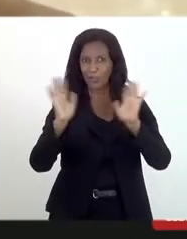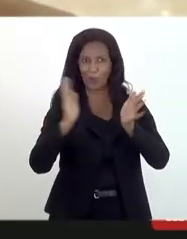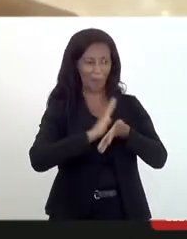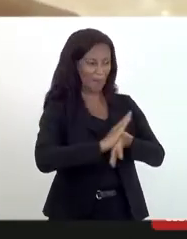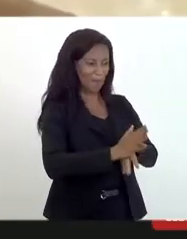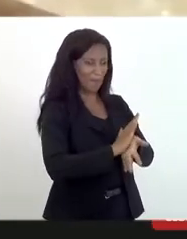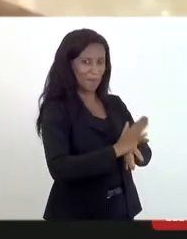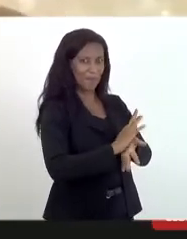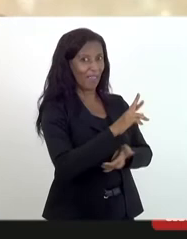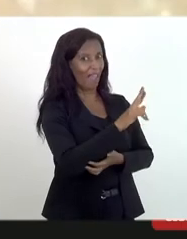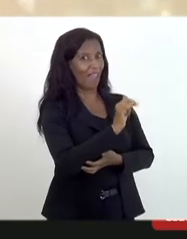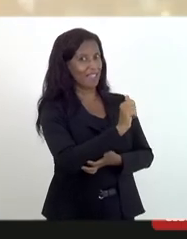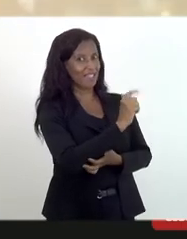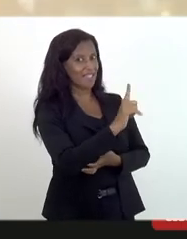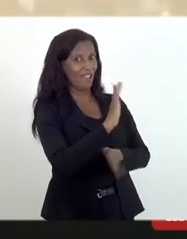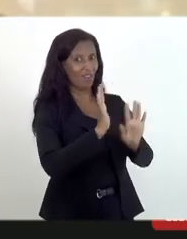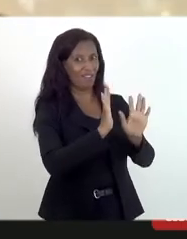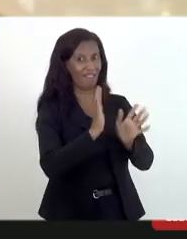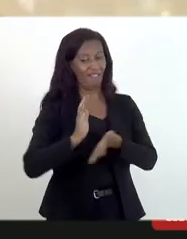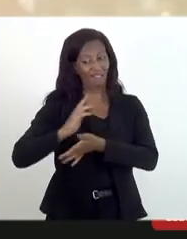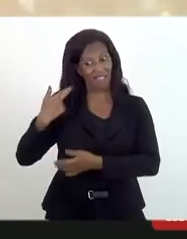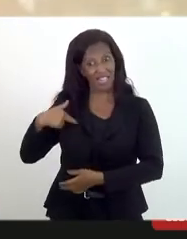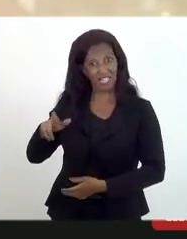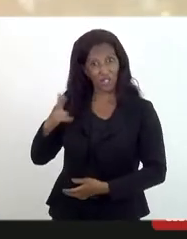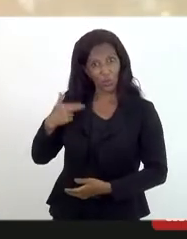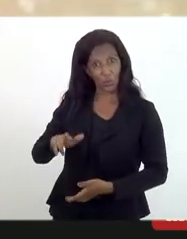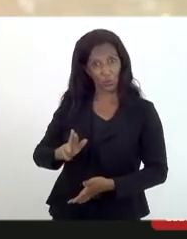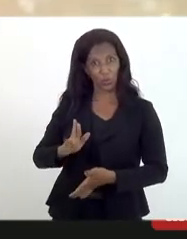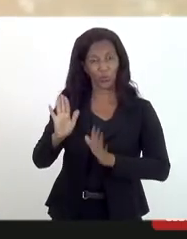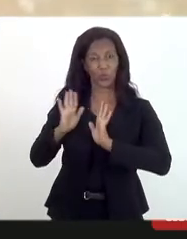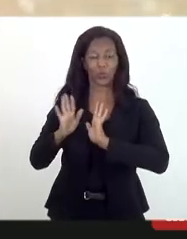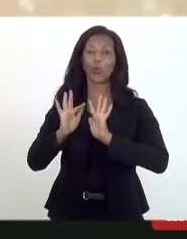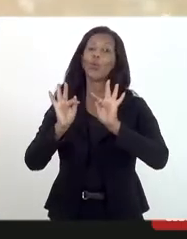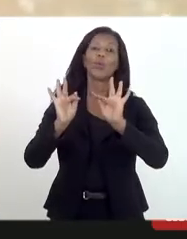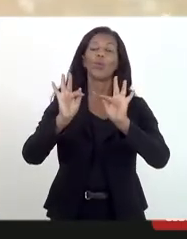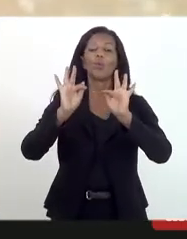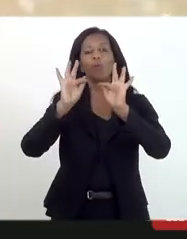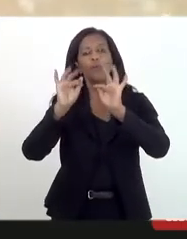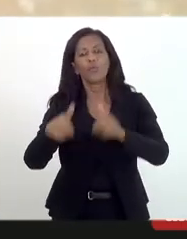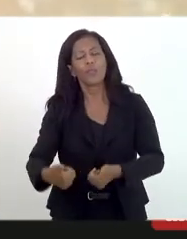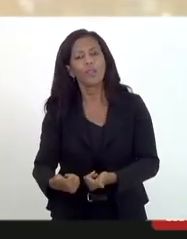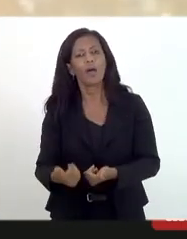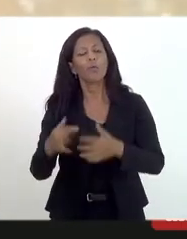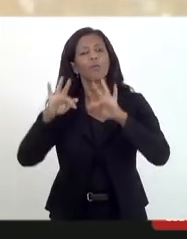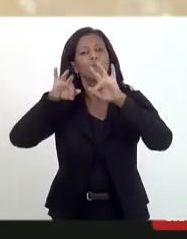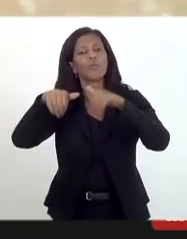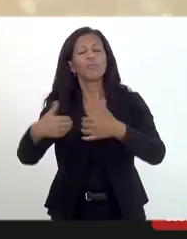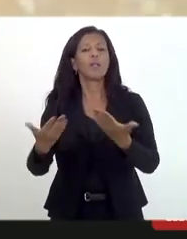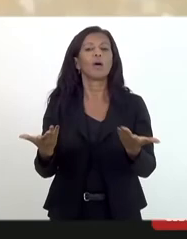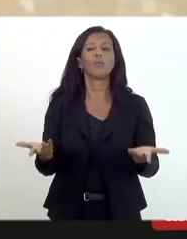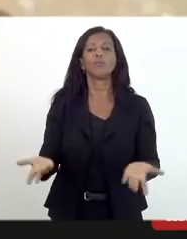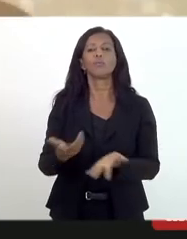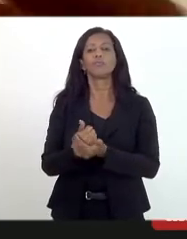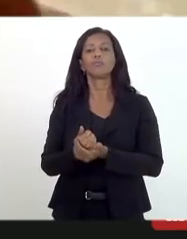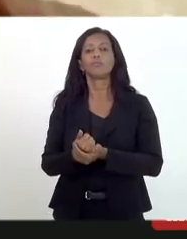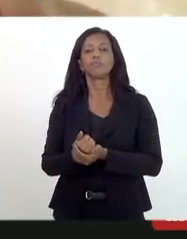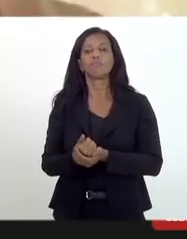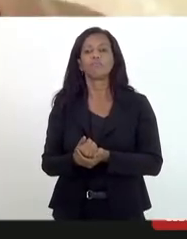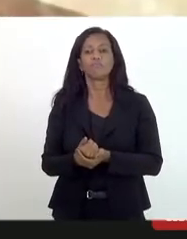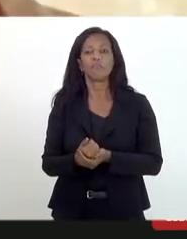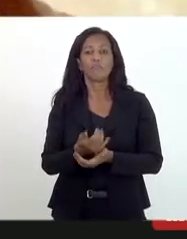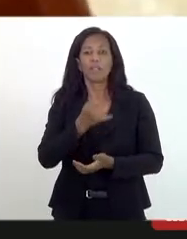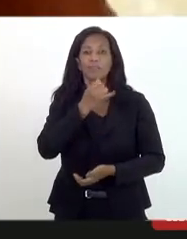preconceito racial. Preconceito religioso, o final, é um final, digamos assim, decepcionante.